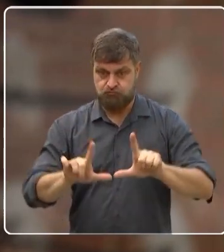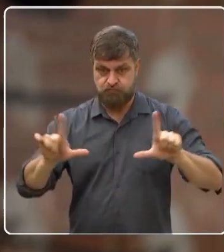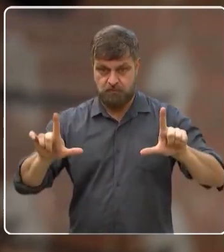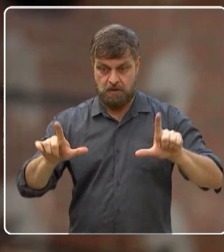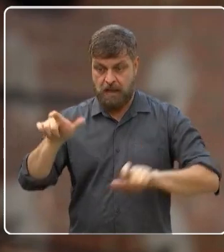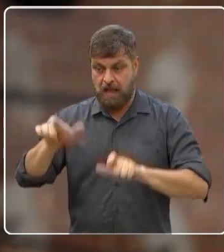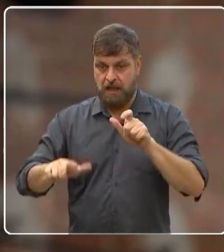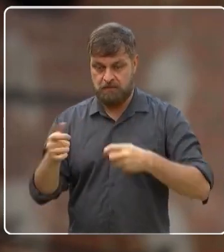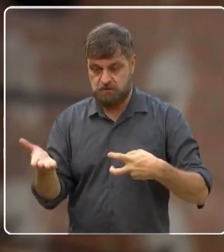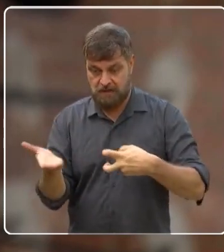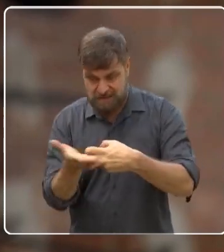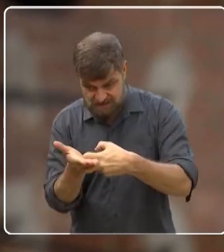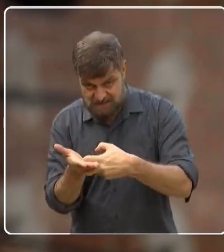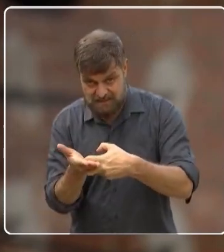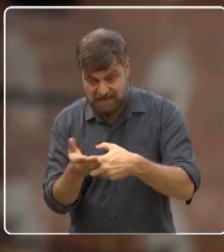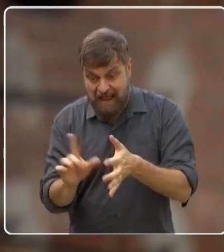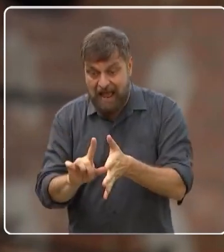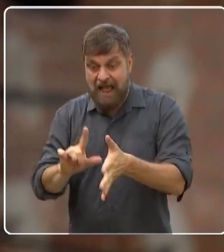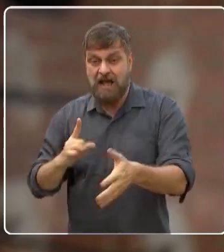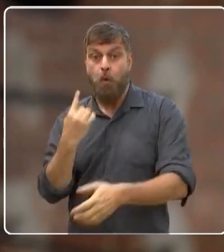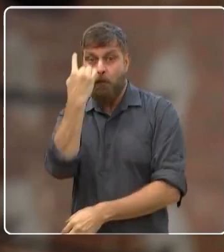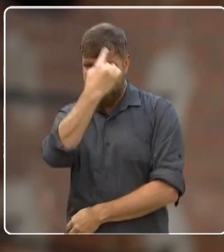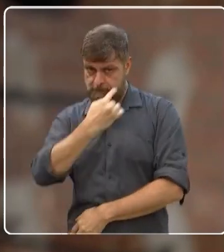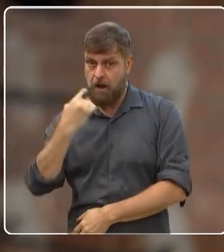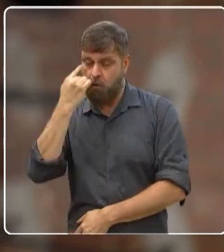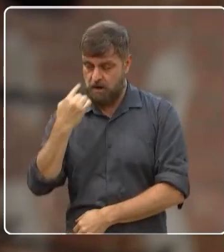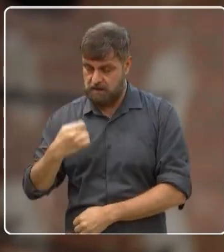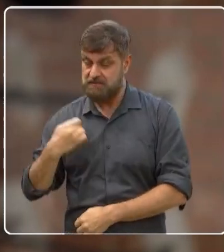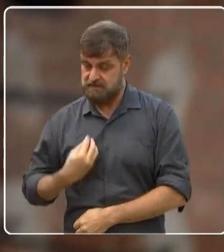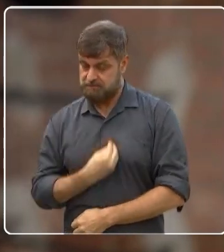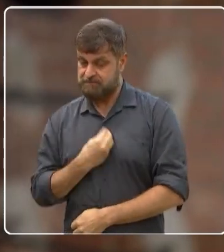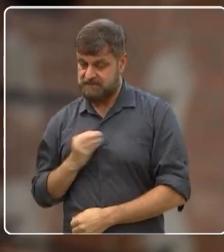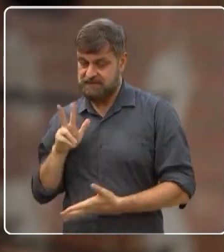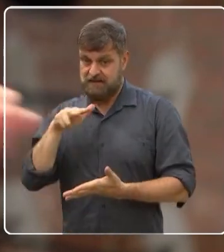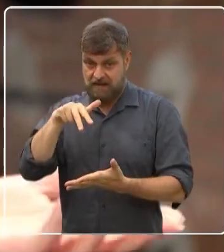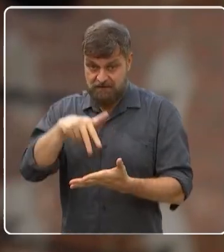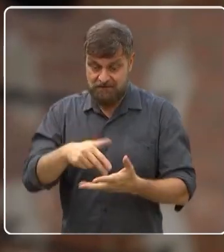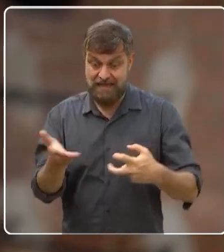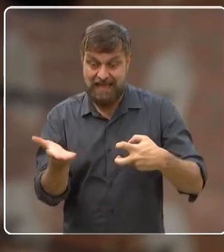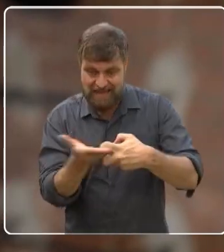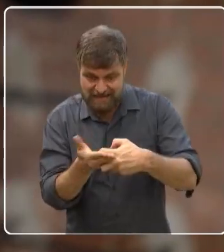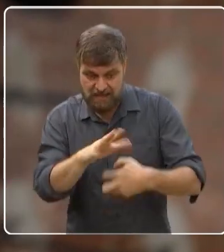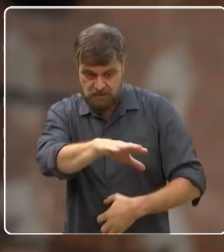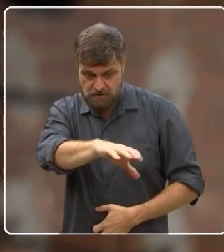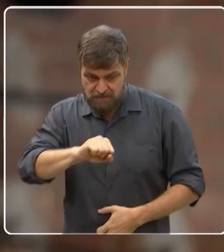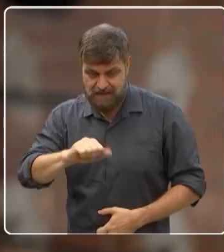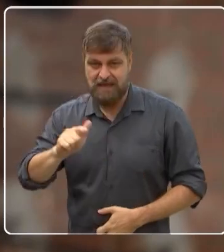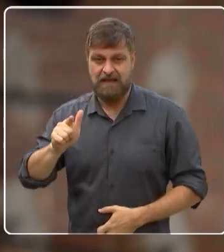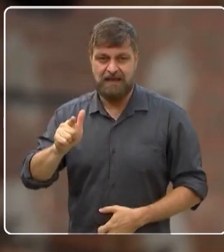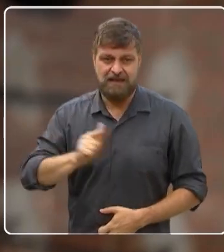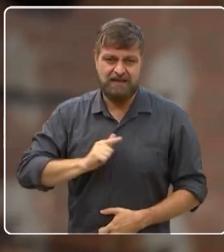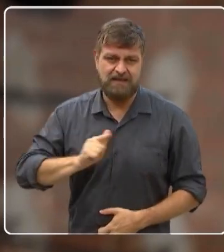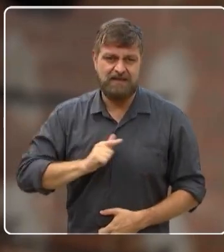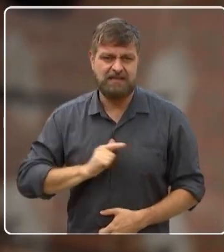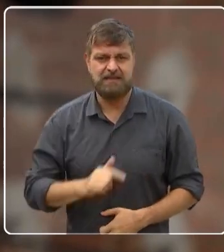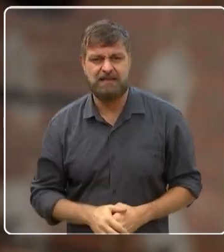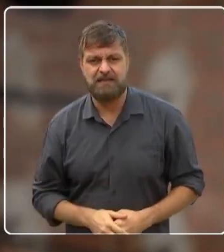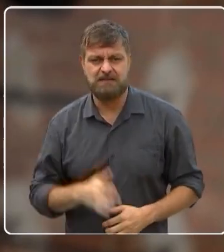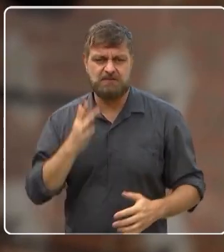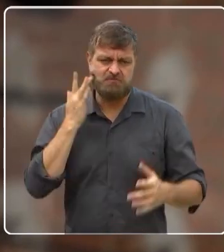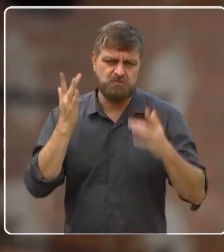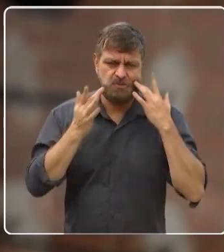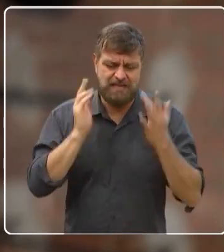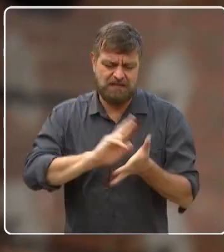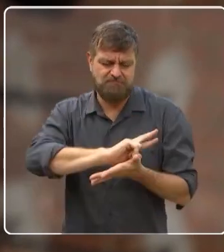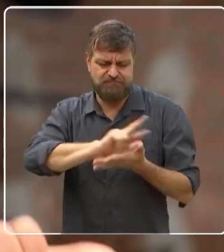pessoas vêm, tiram, retiram o ingresso antes, uma hora antes da apresentação. E nós contamos aí com repertório, em média,